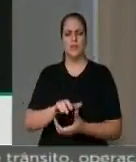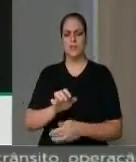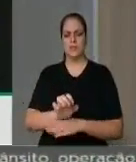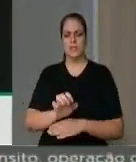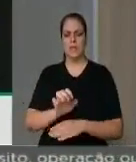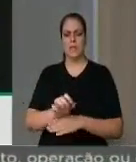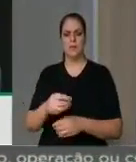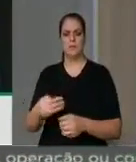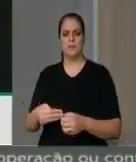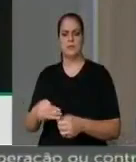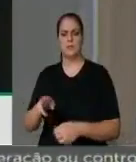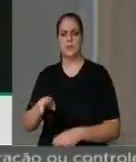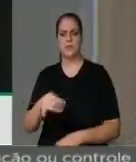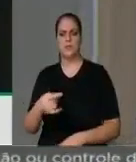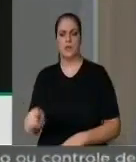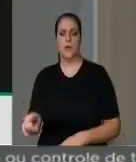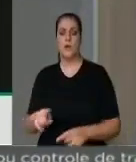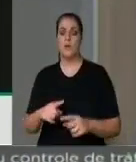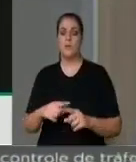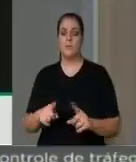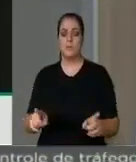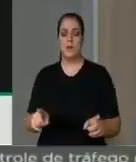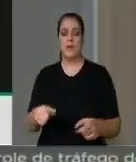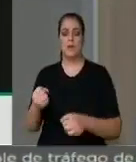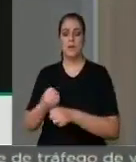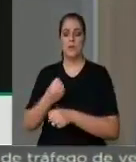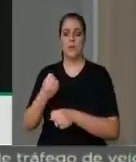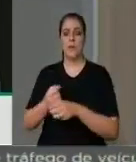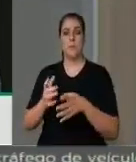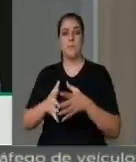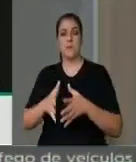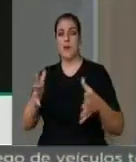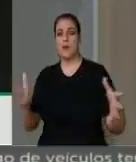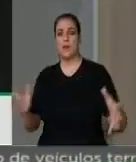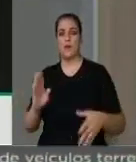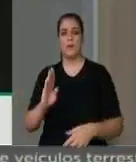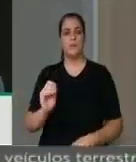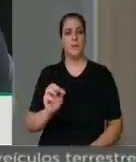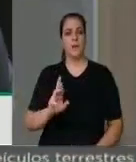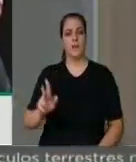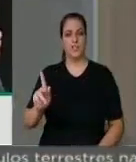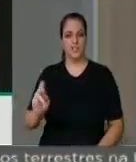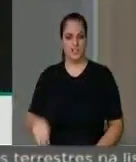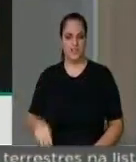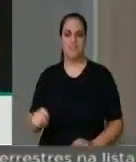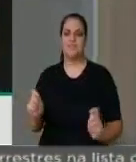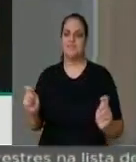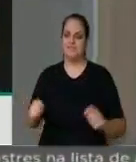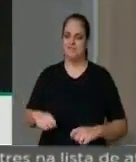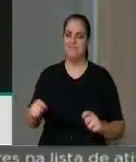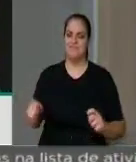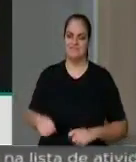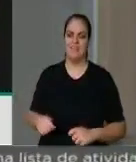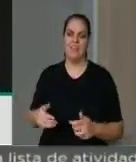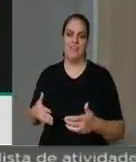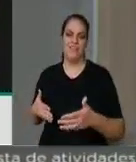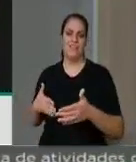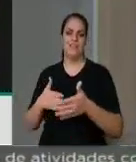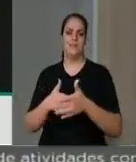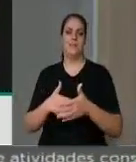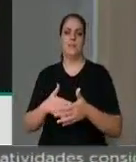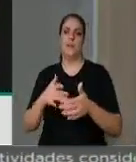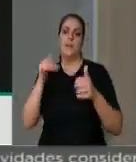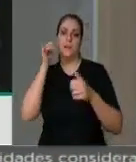municípios, mas fizemos a maior barragem que tem uma capacidade suficiente para minimizar